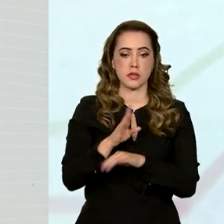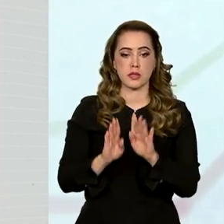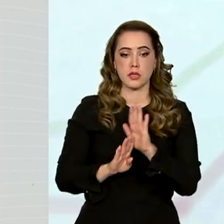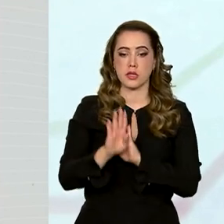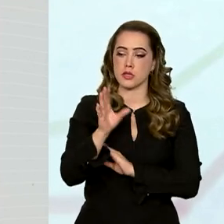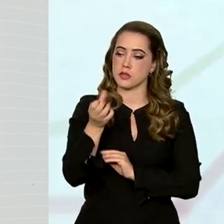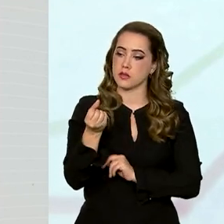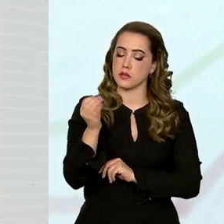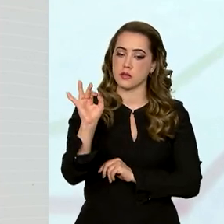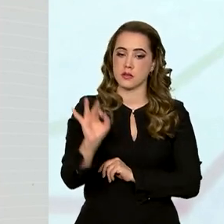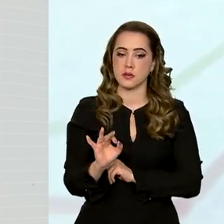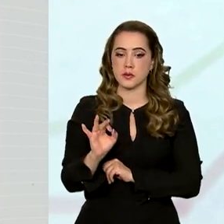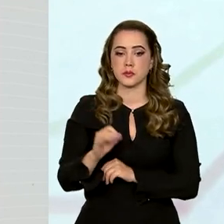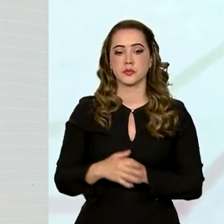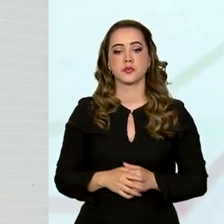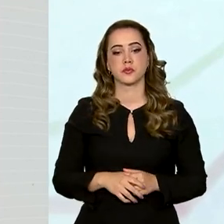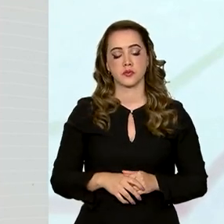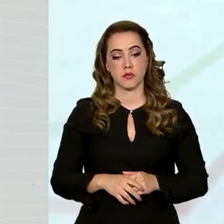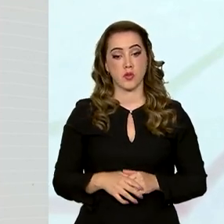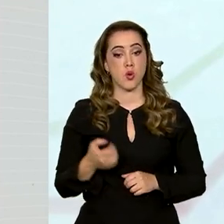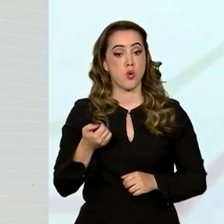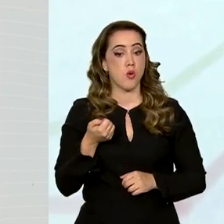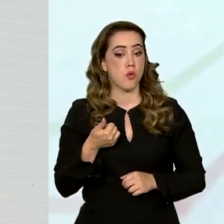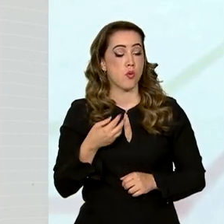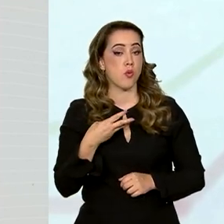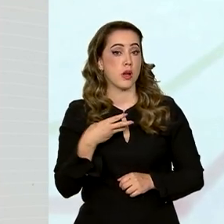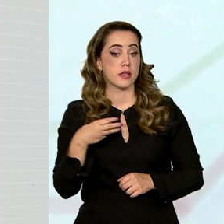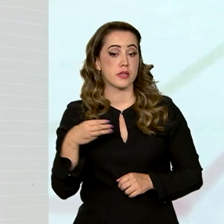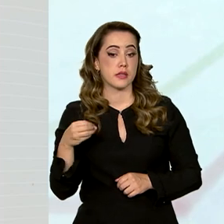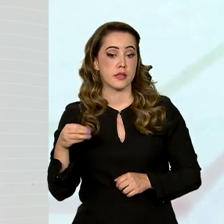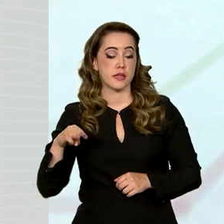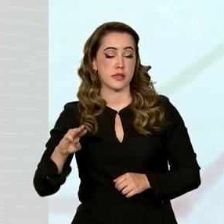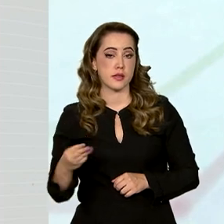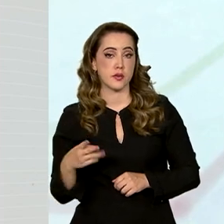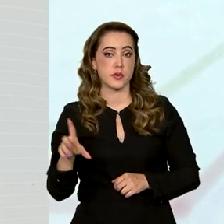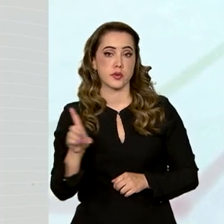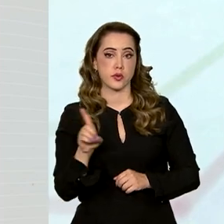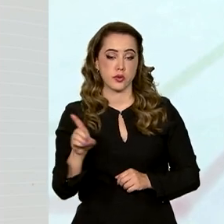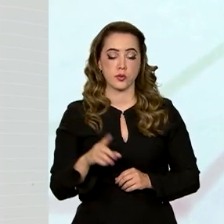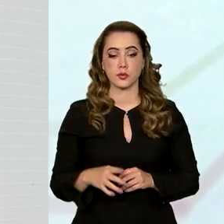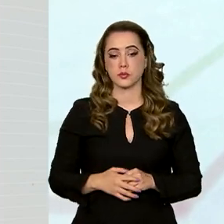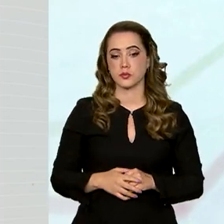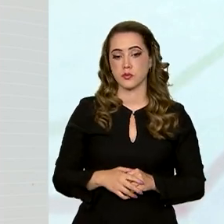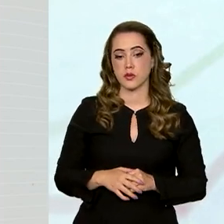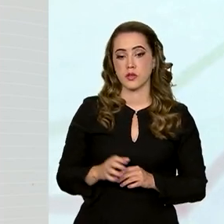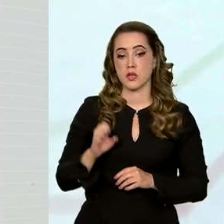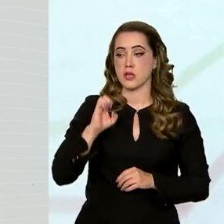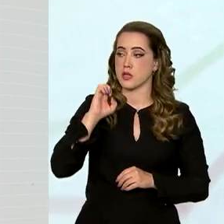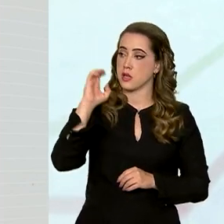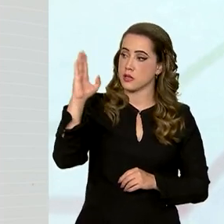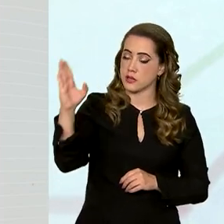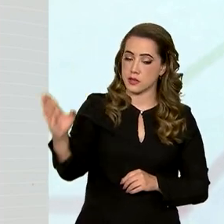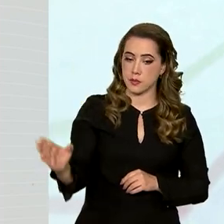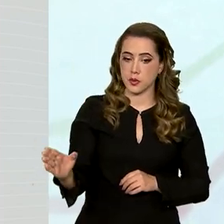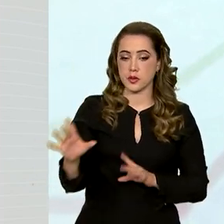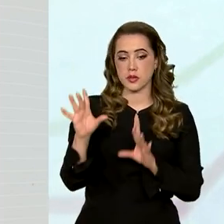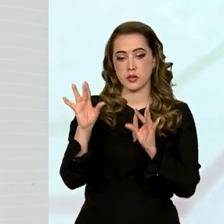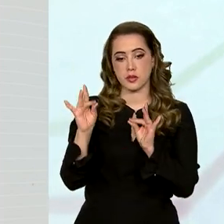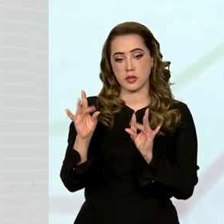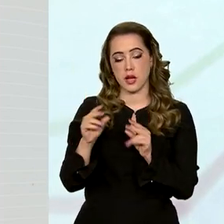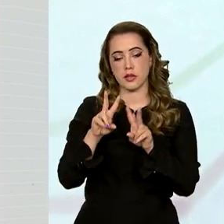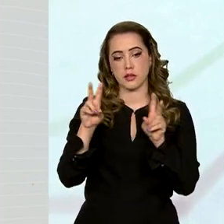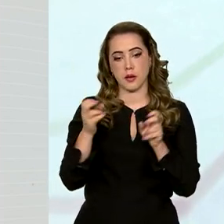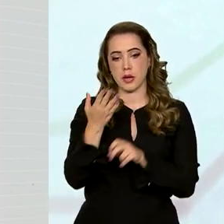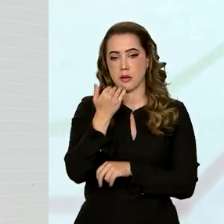cresceu mais de 60%, quase 300 milhões de dólares. Nas exportações, destaque para